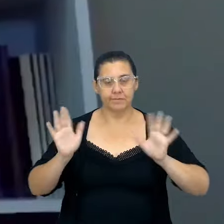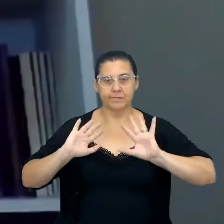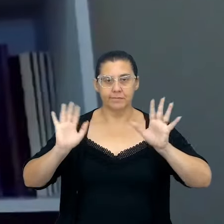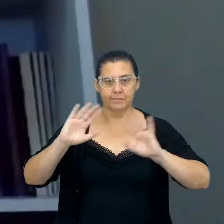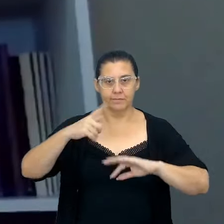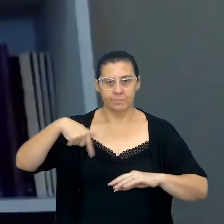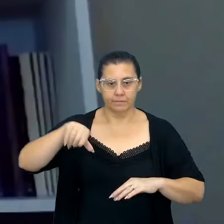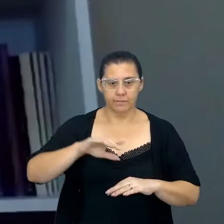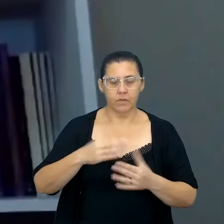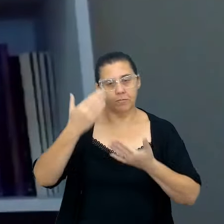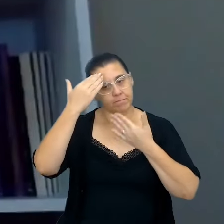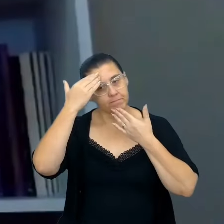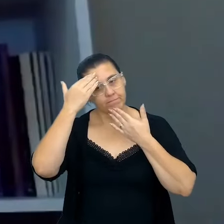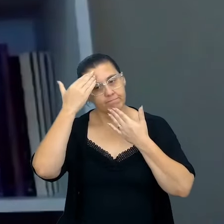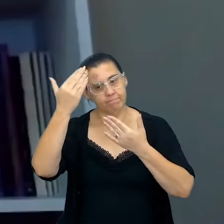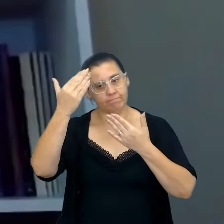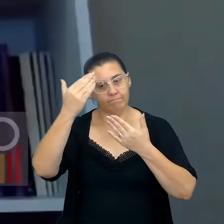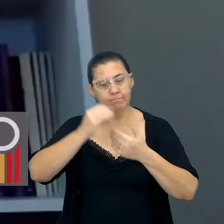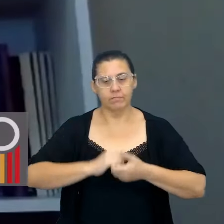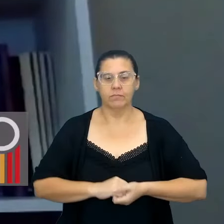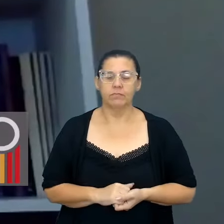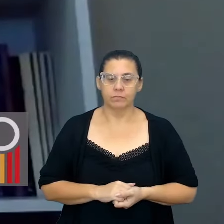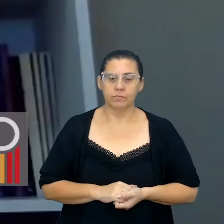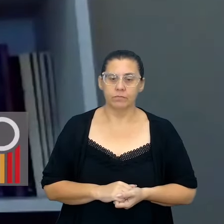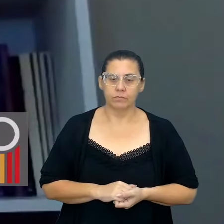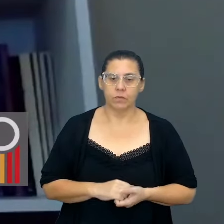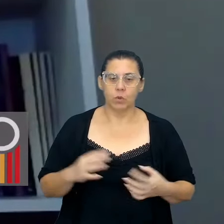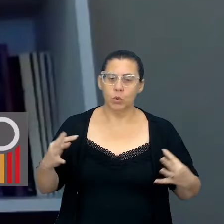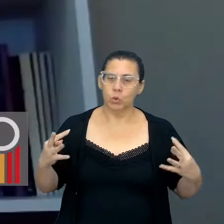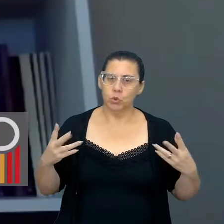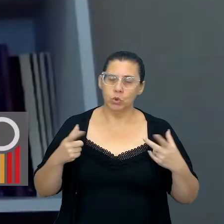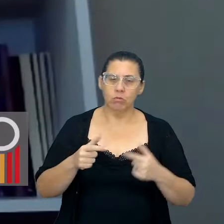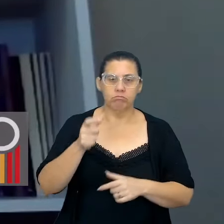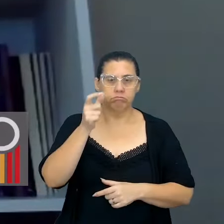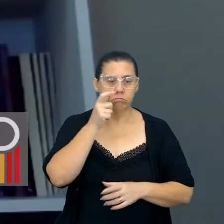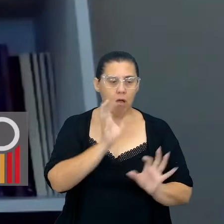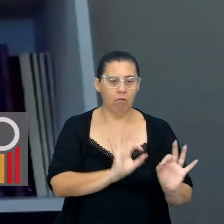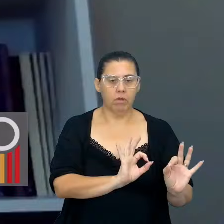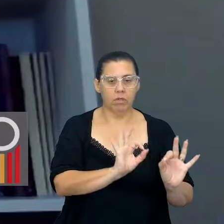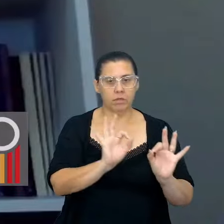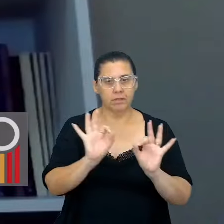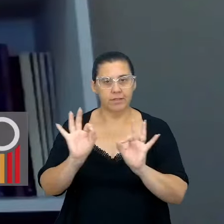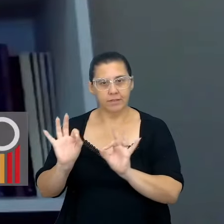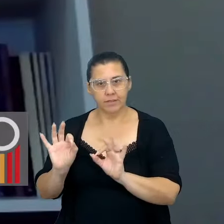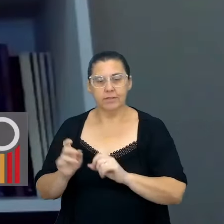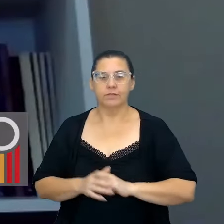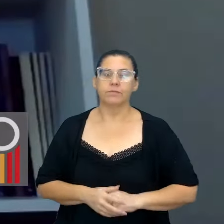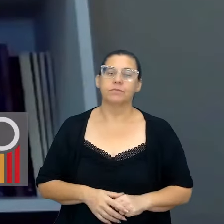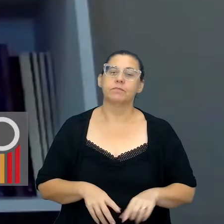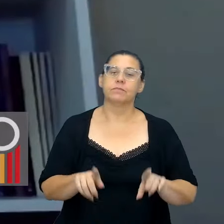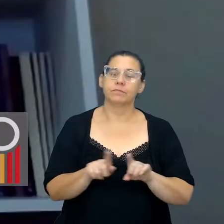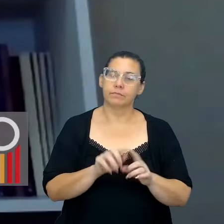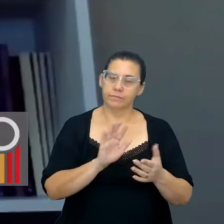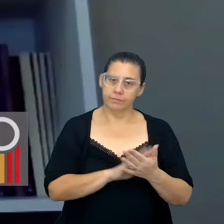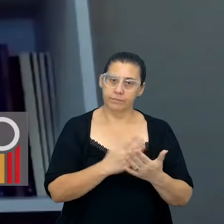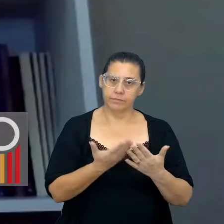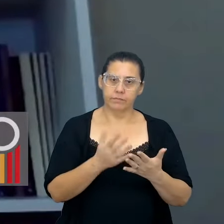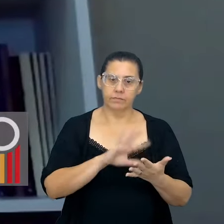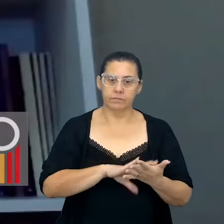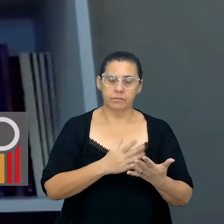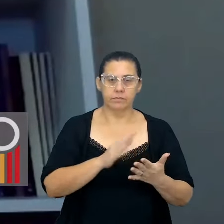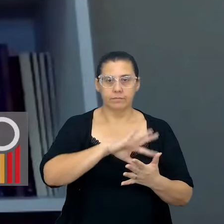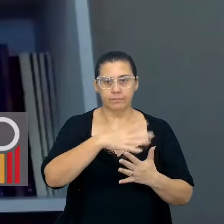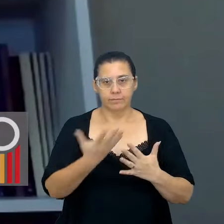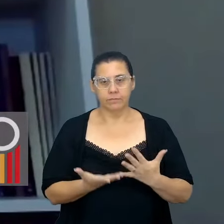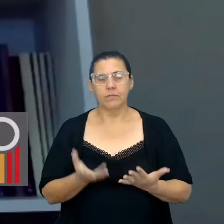vocês, agradecendo aqui aqueles que estão assistindo ao vídeo, aos intérpretes de Libras